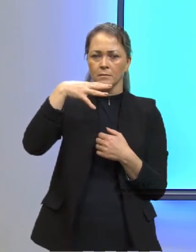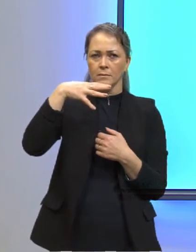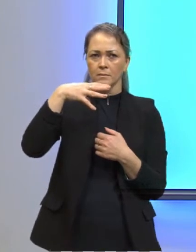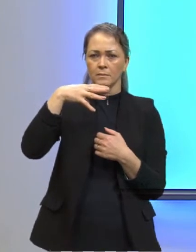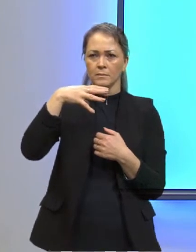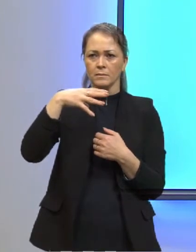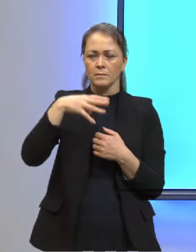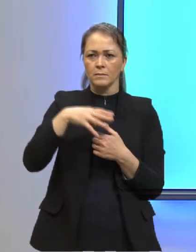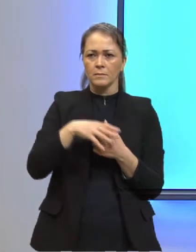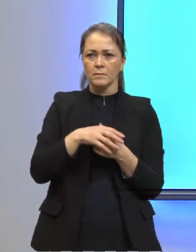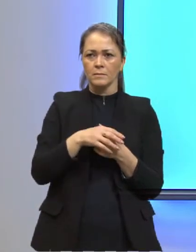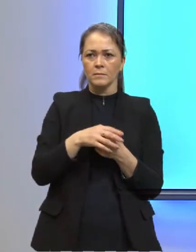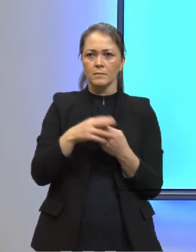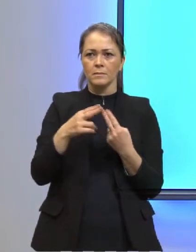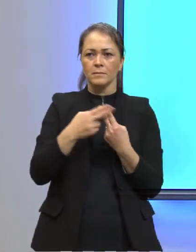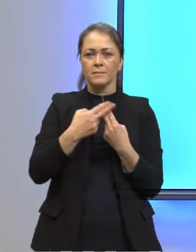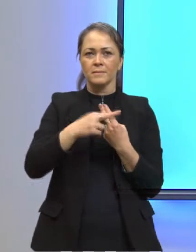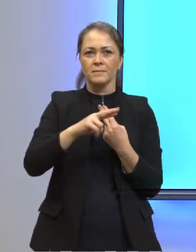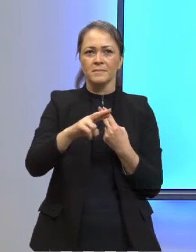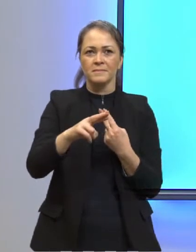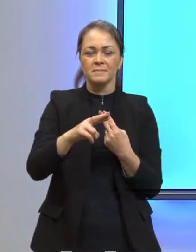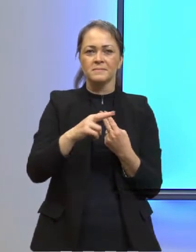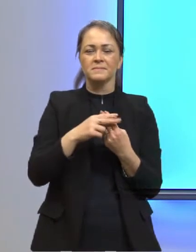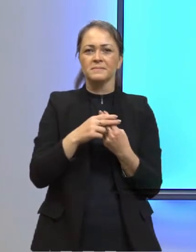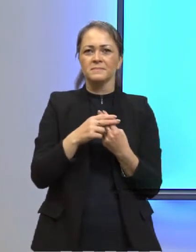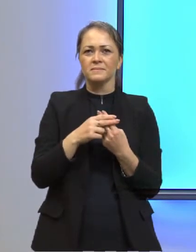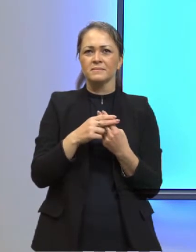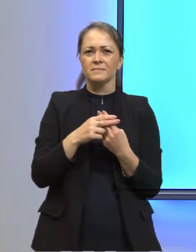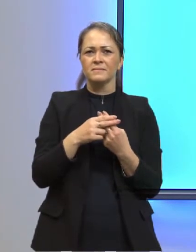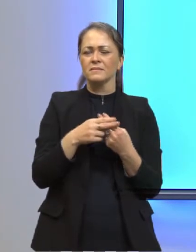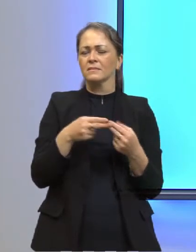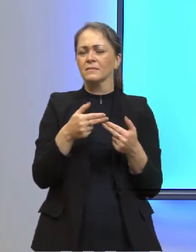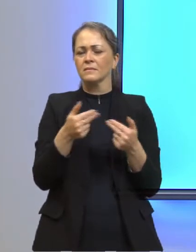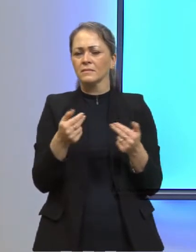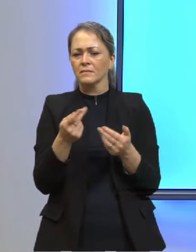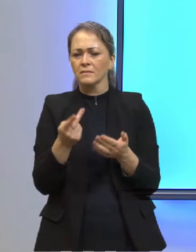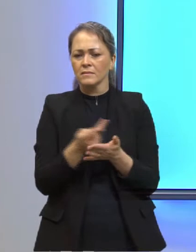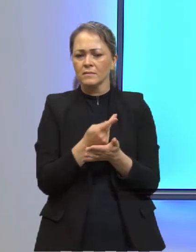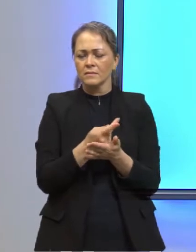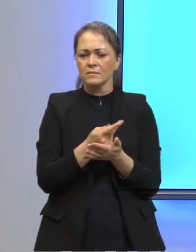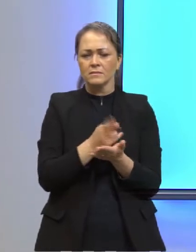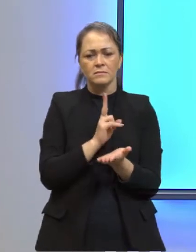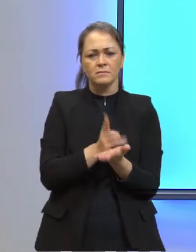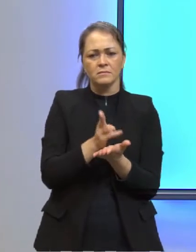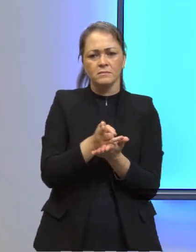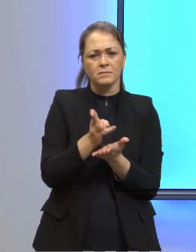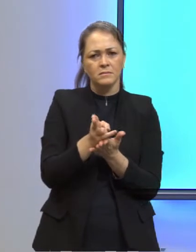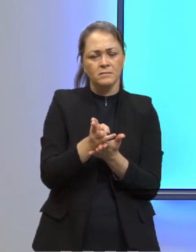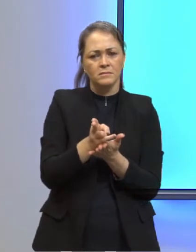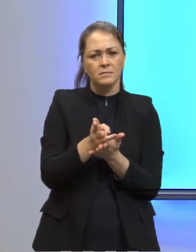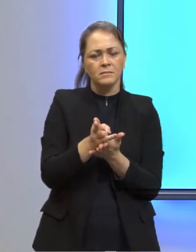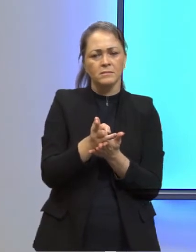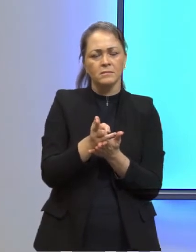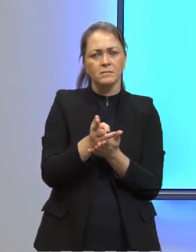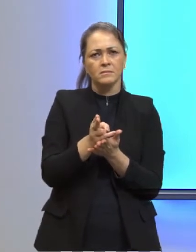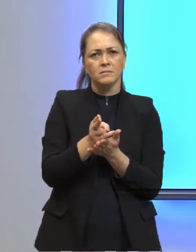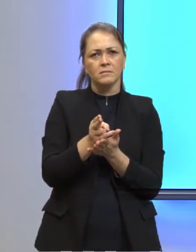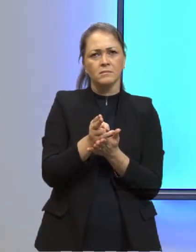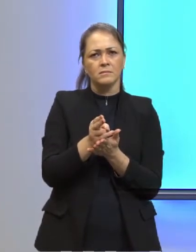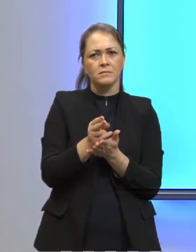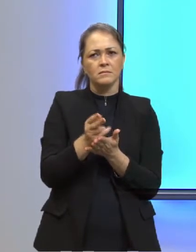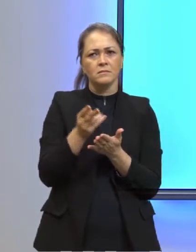ou seja, a radiação eletromagnética, ela não é uma coisa que acontece continuamente. Ela